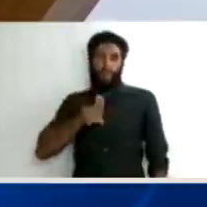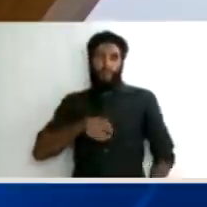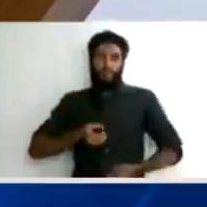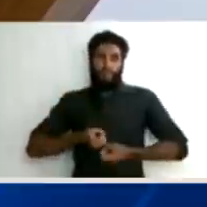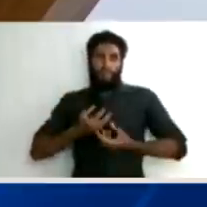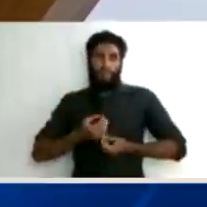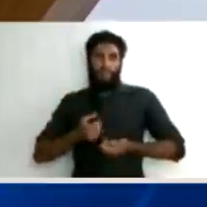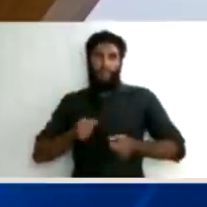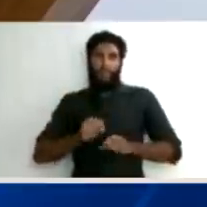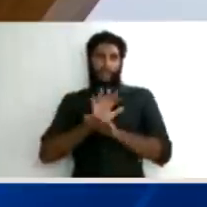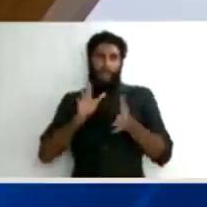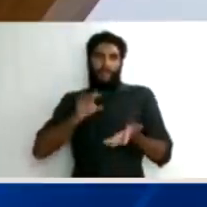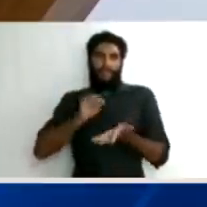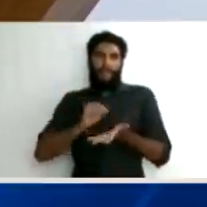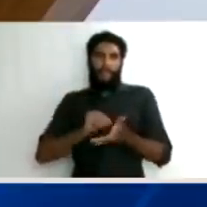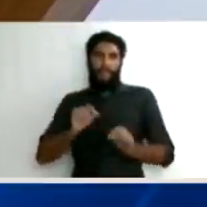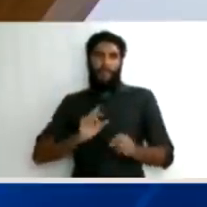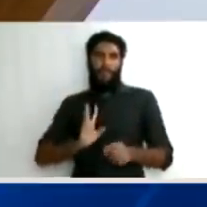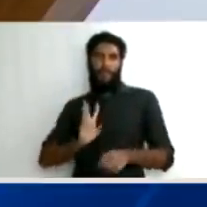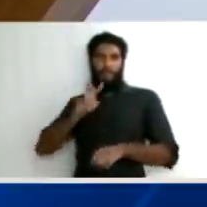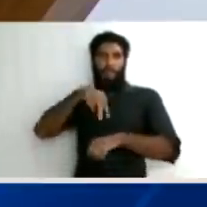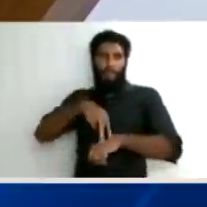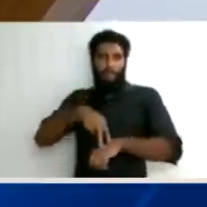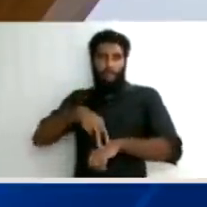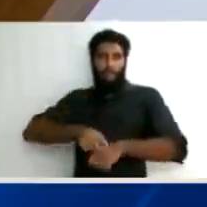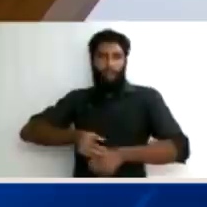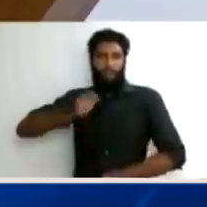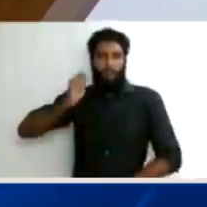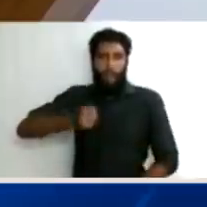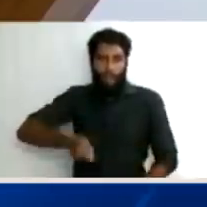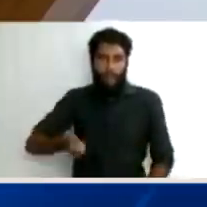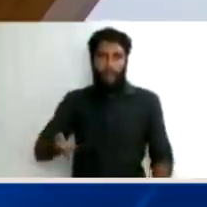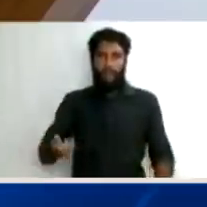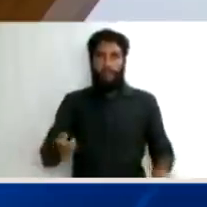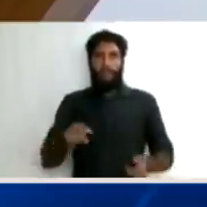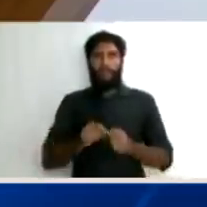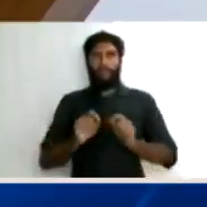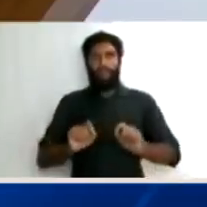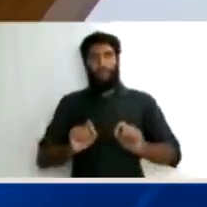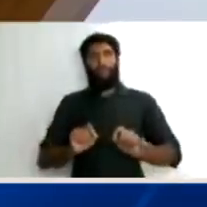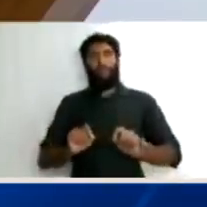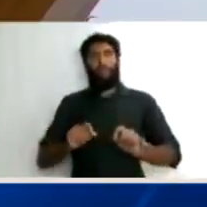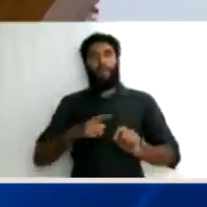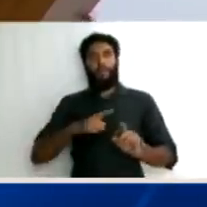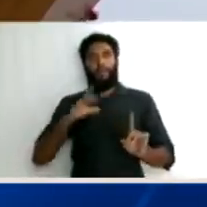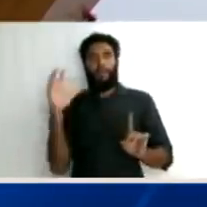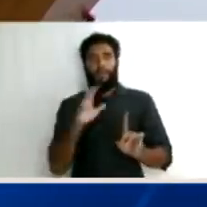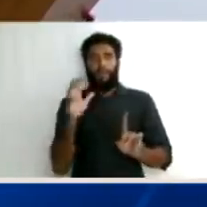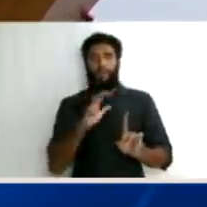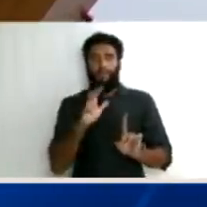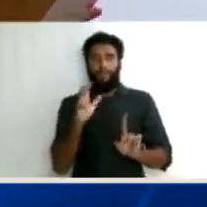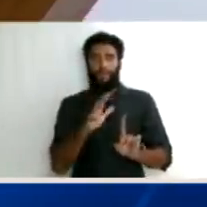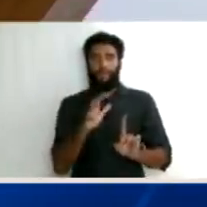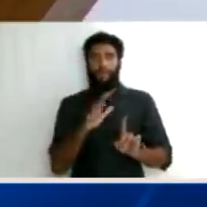segundo grau, foi arguída no Superior Tribunal de Justiça e sempre afastada. Nesse momento, num julgamento em